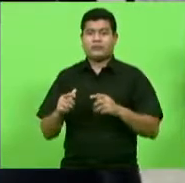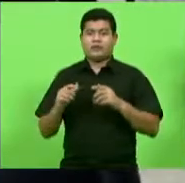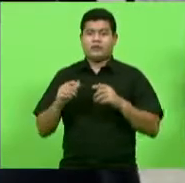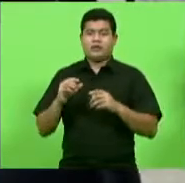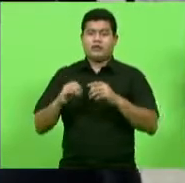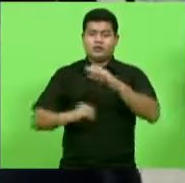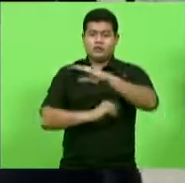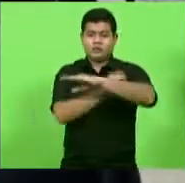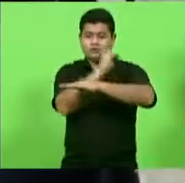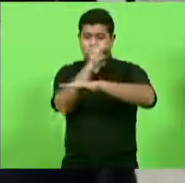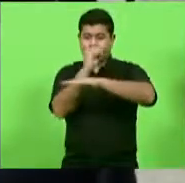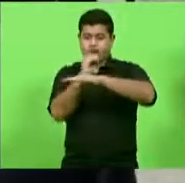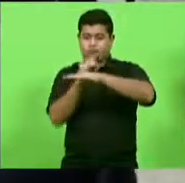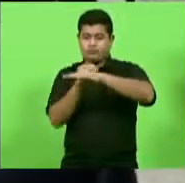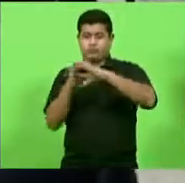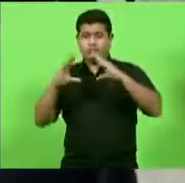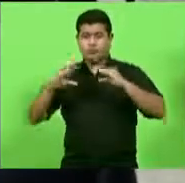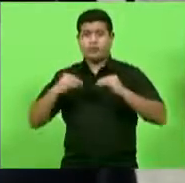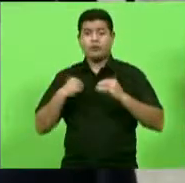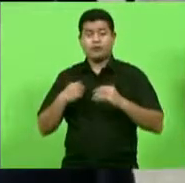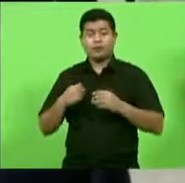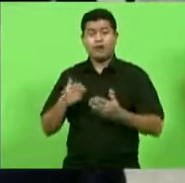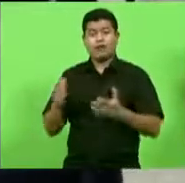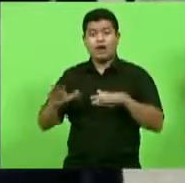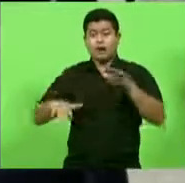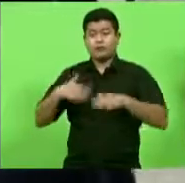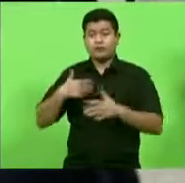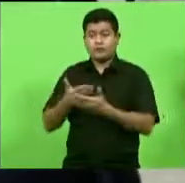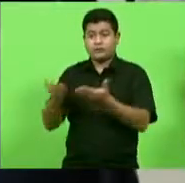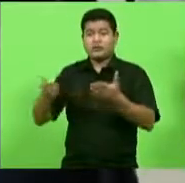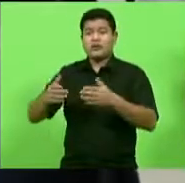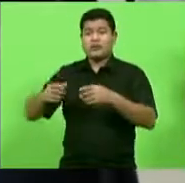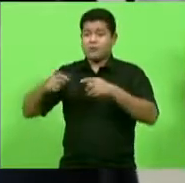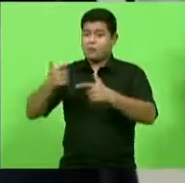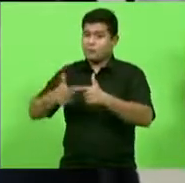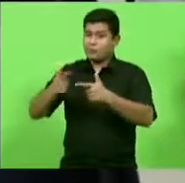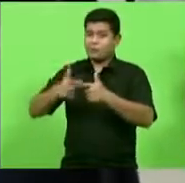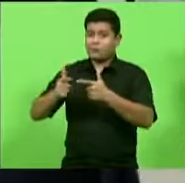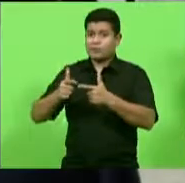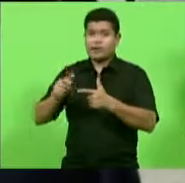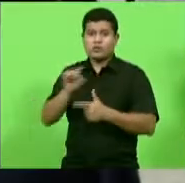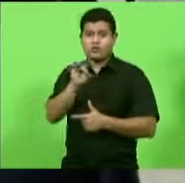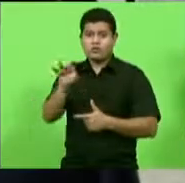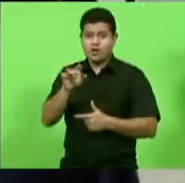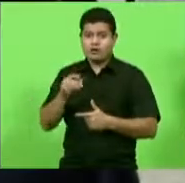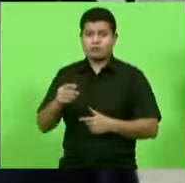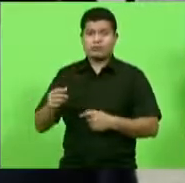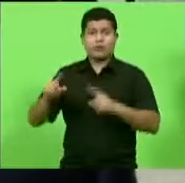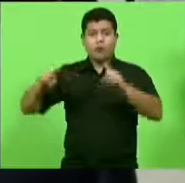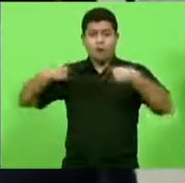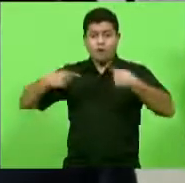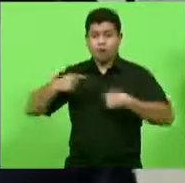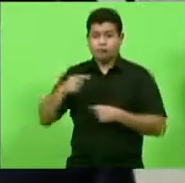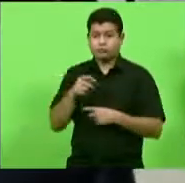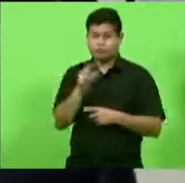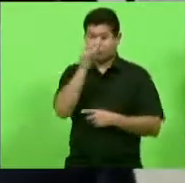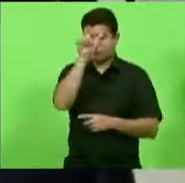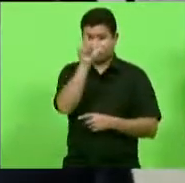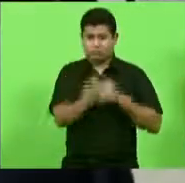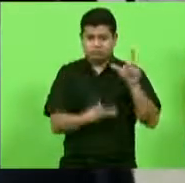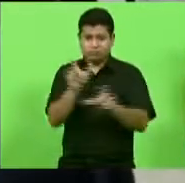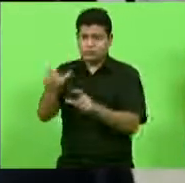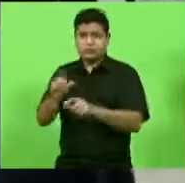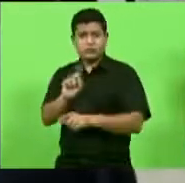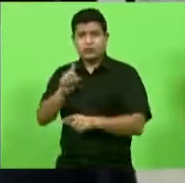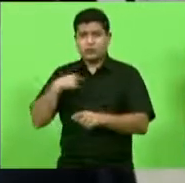e também os lavradores é um verdadeiro inferno essa praga que ataca também e tem um